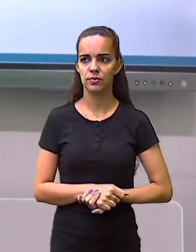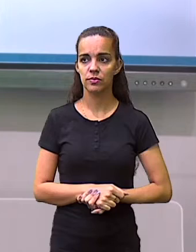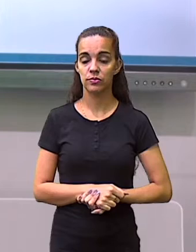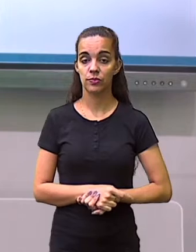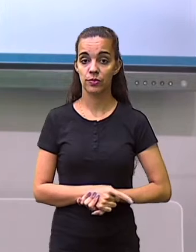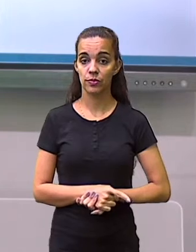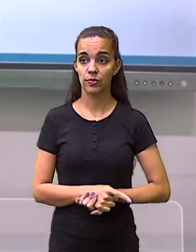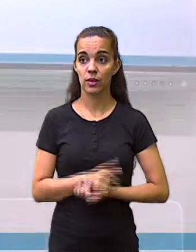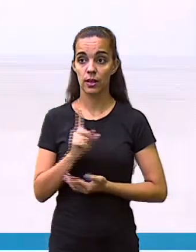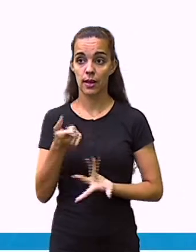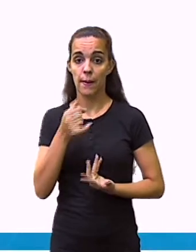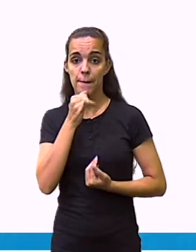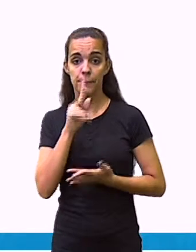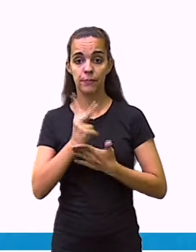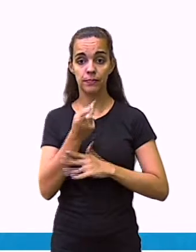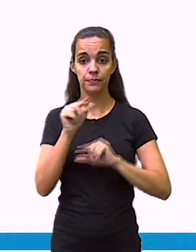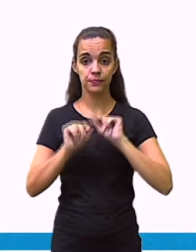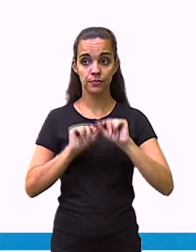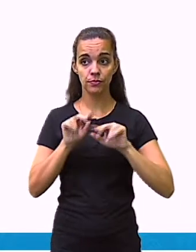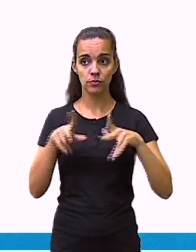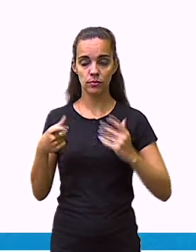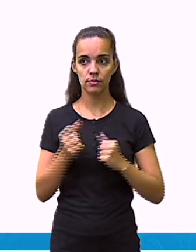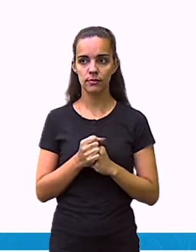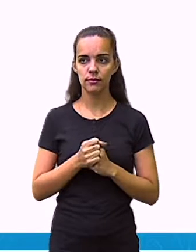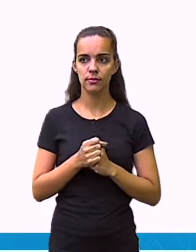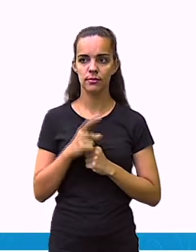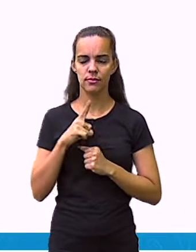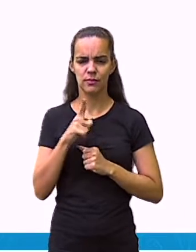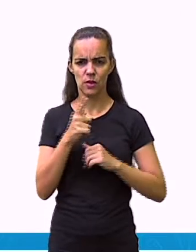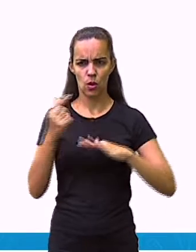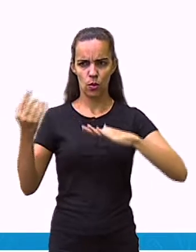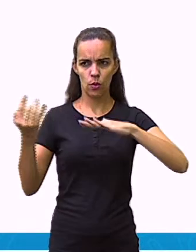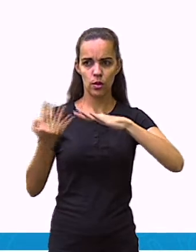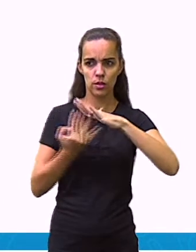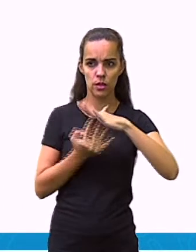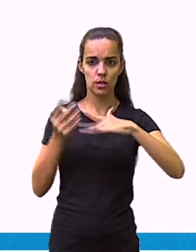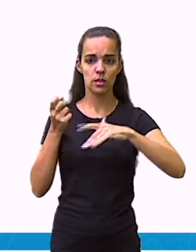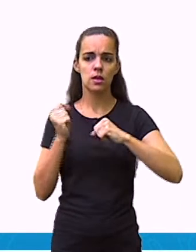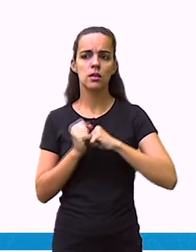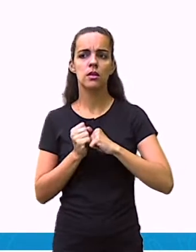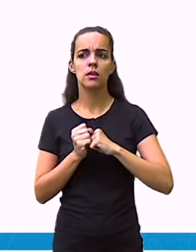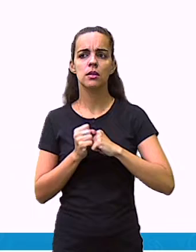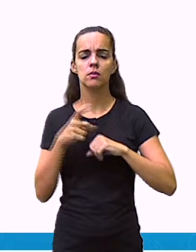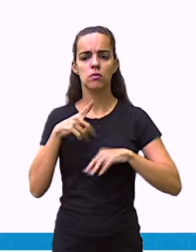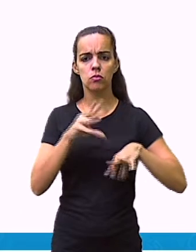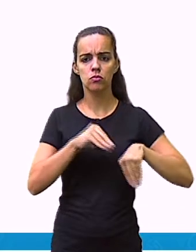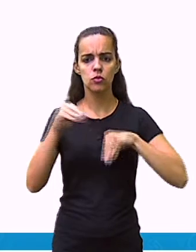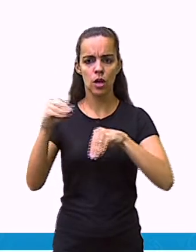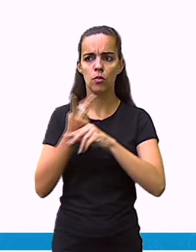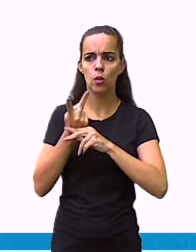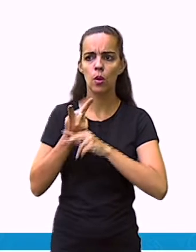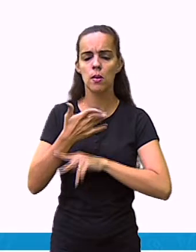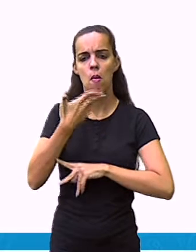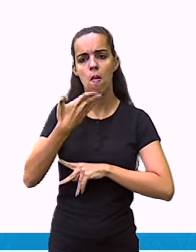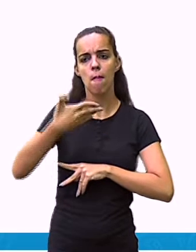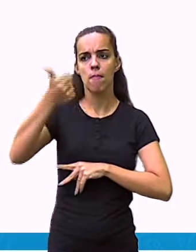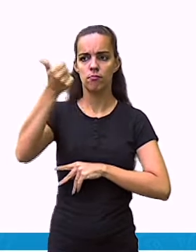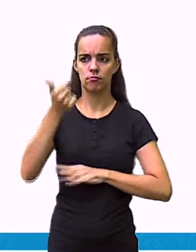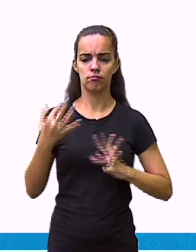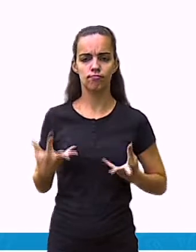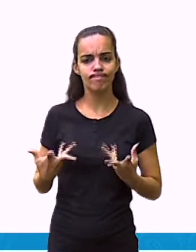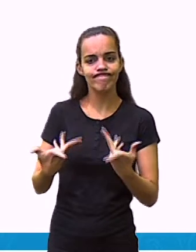que ocorrem quando os migrantes ou migrantes saem em busca de melhores